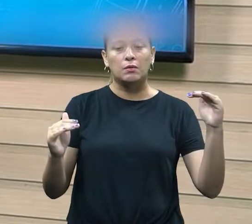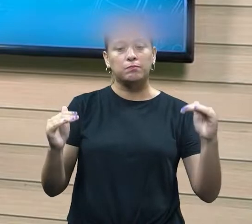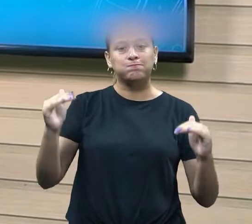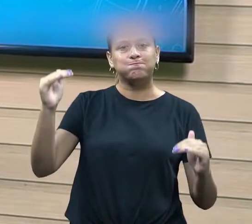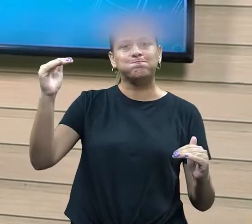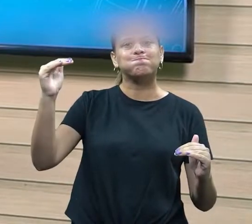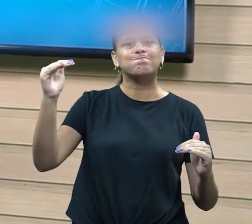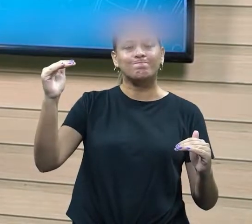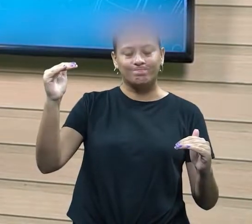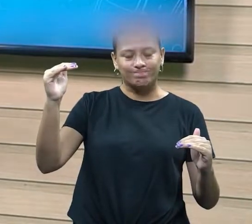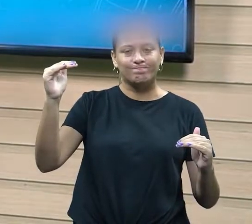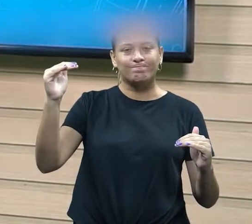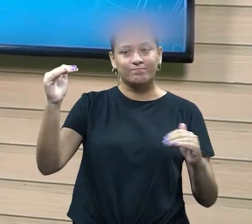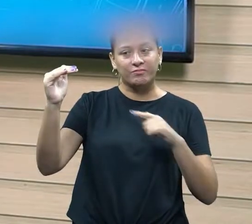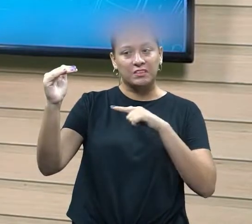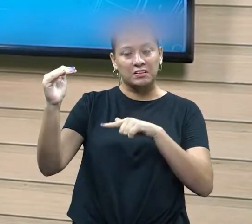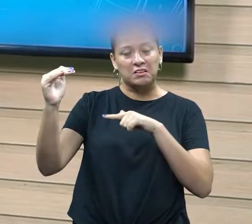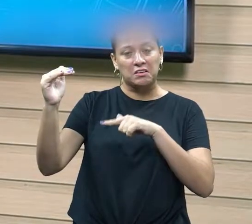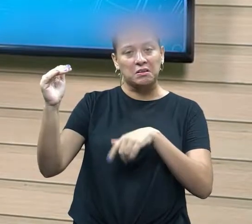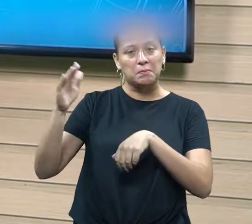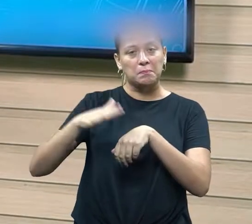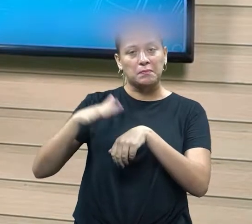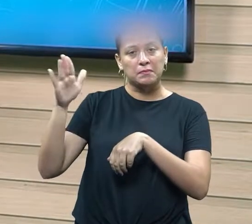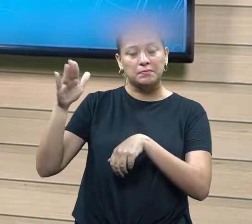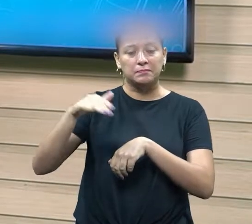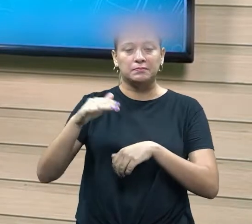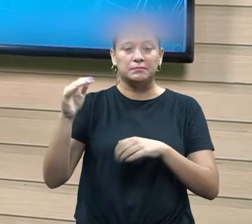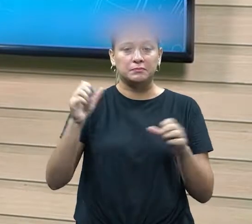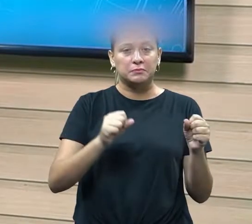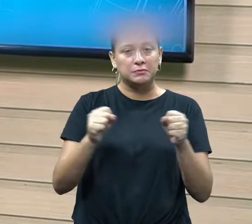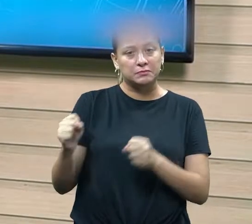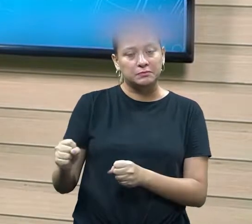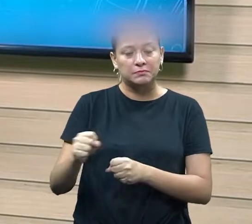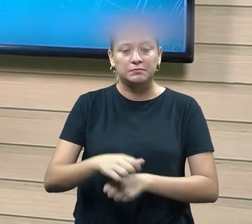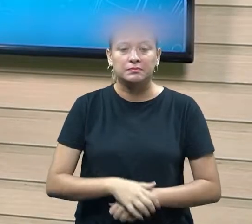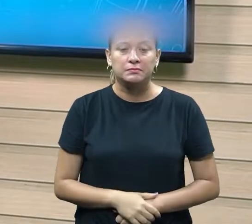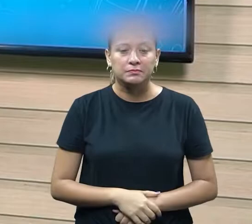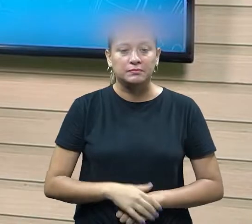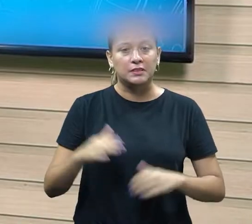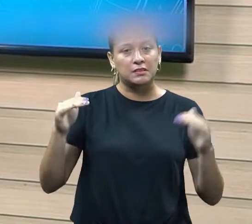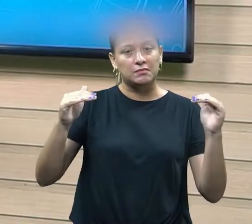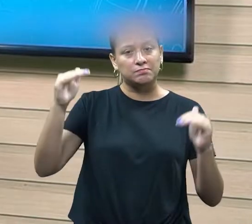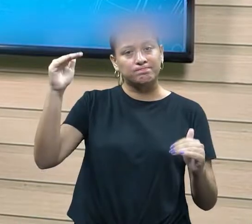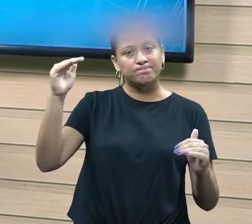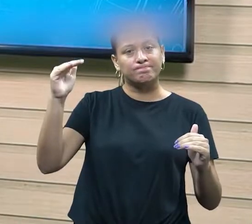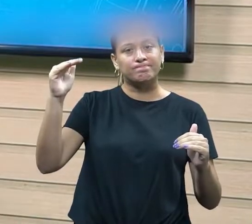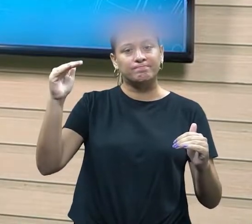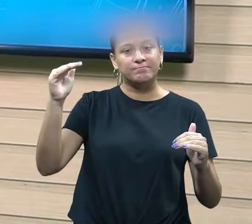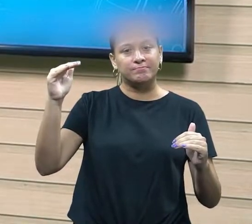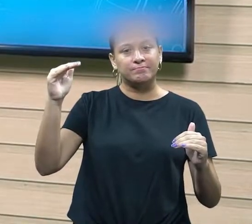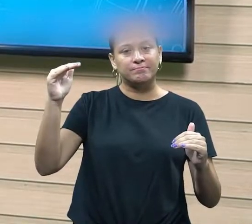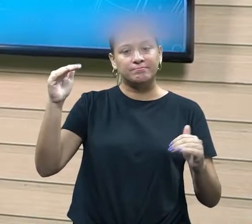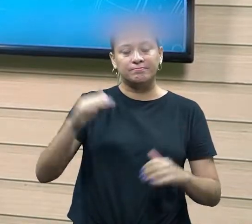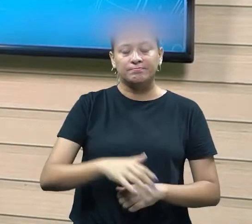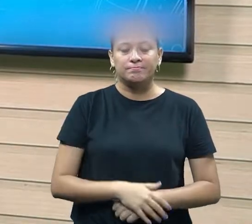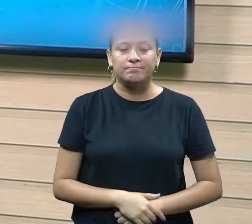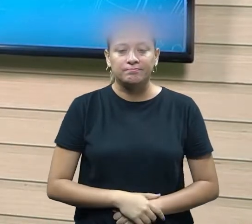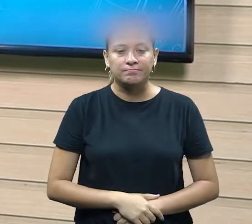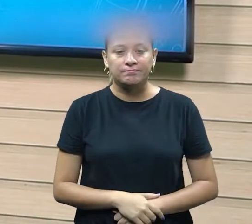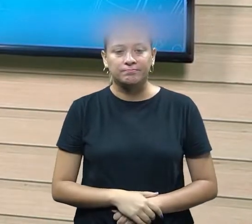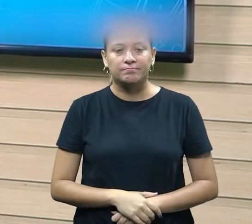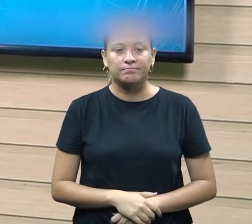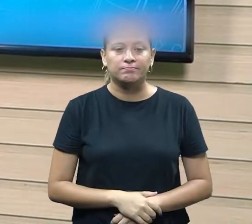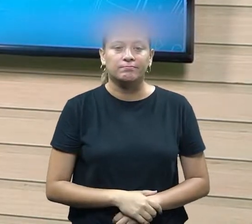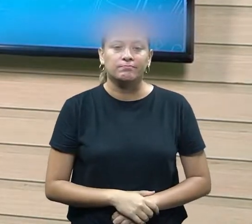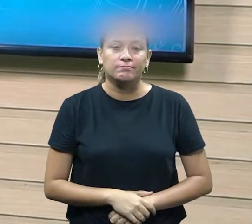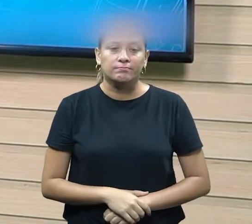desequilibra o que tem mais poder seja lá o que seja por mínimo que tem mas ele sempre vai estar acima do que tem